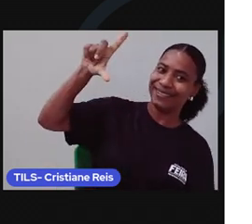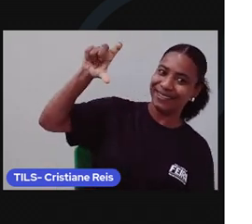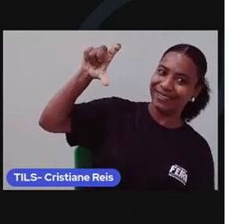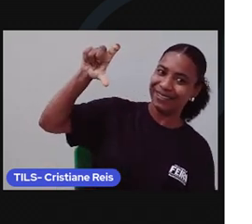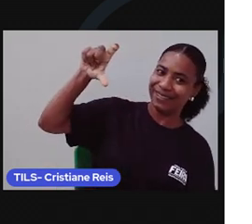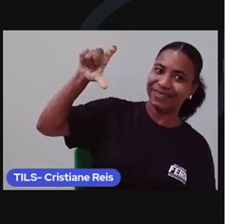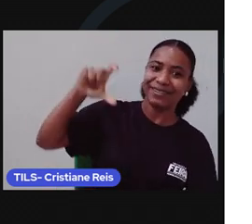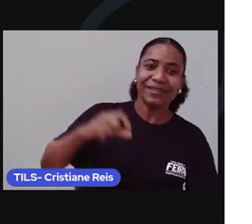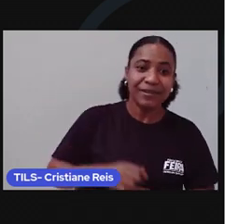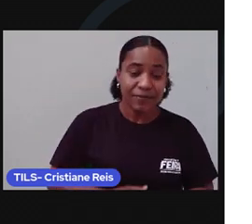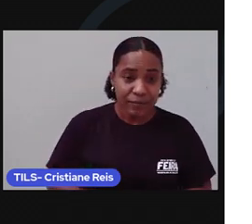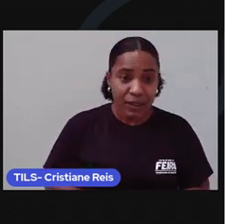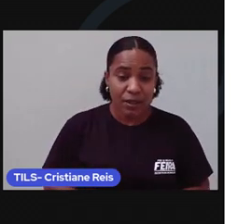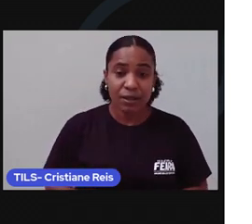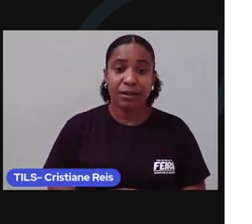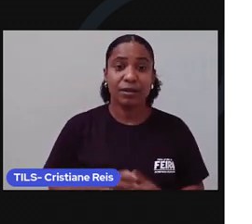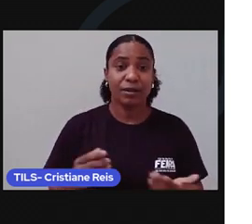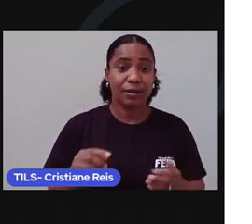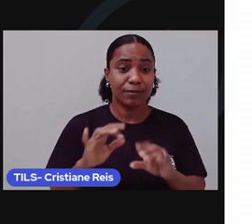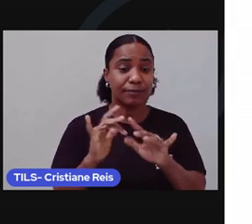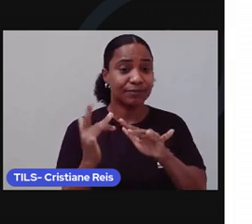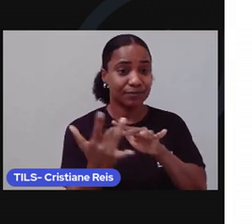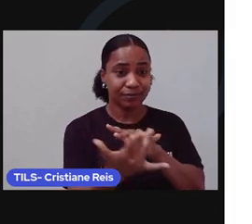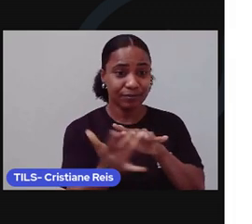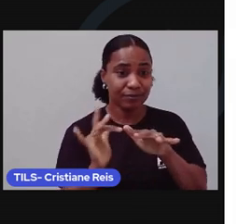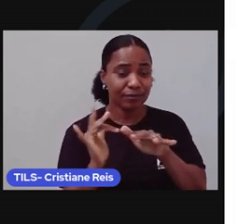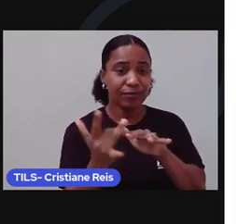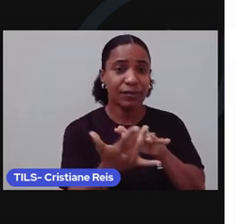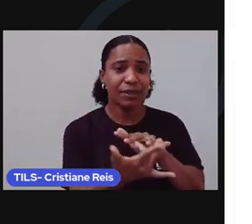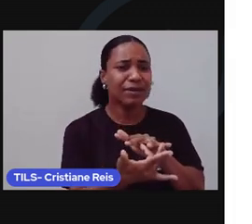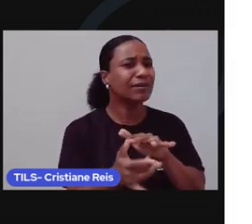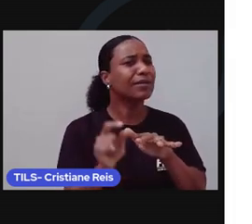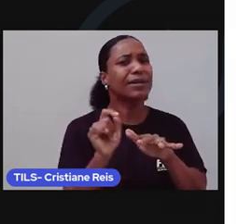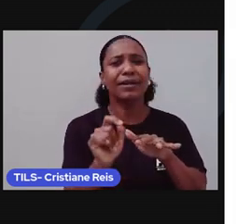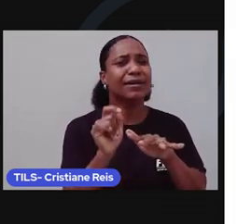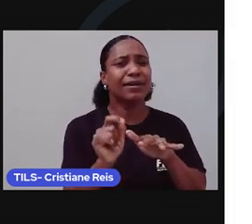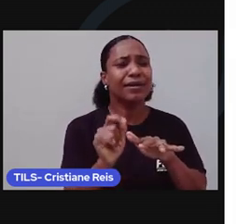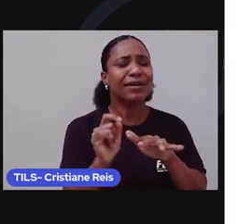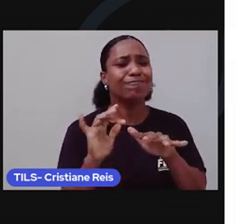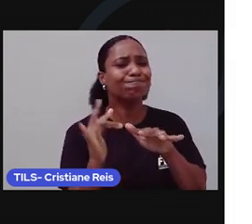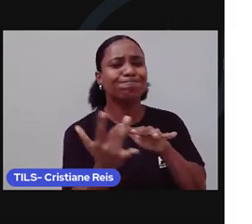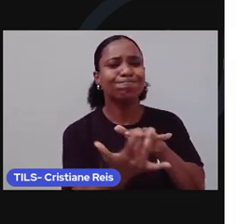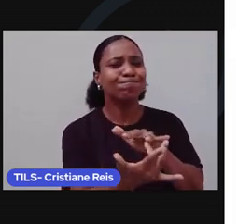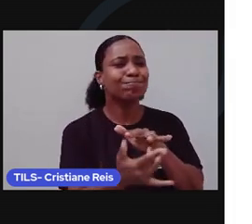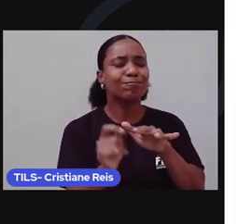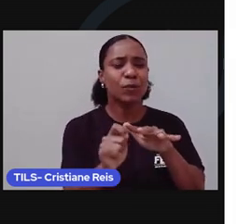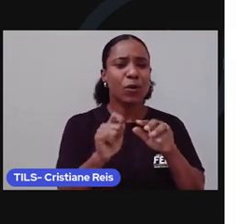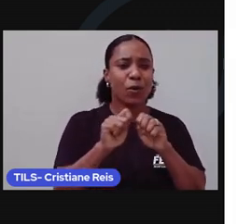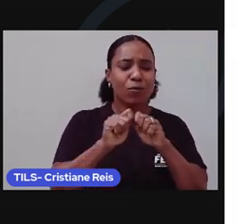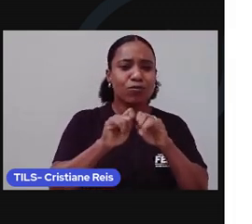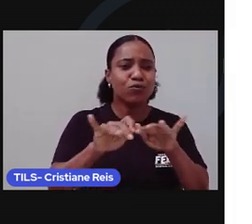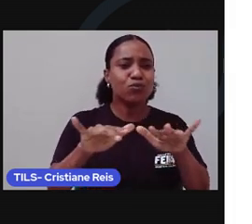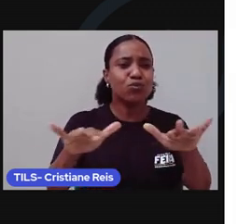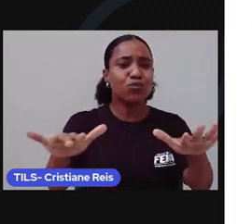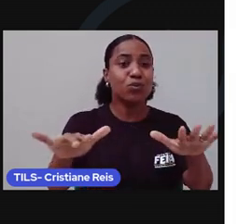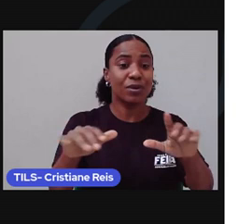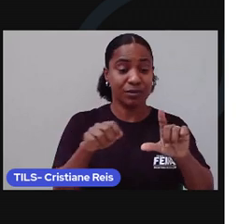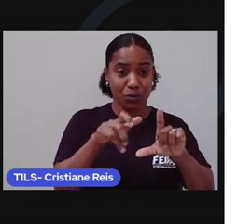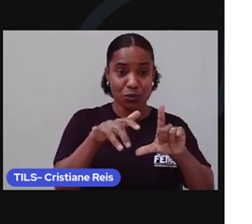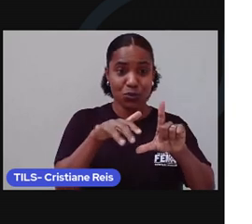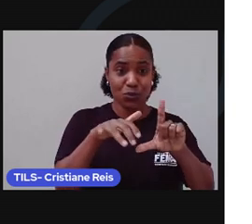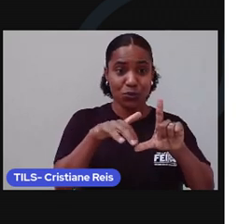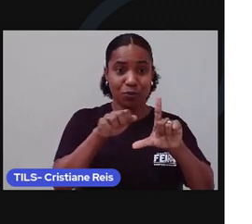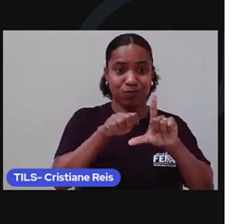selfies nas redes sociais? Os digital influencers, ou em português, influenciadores digitais,